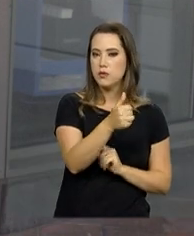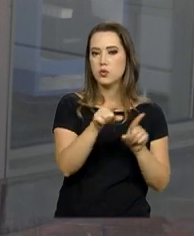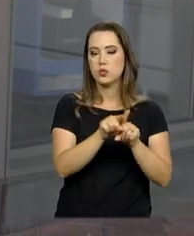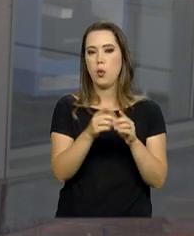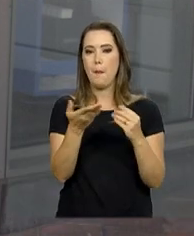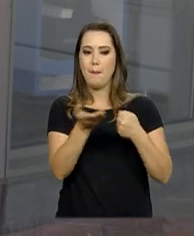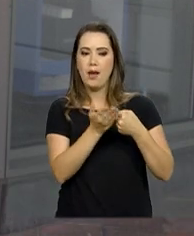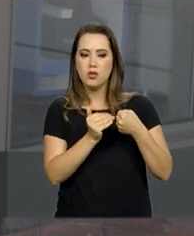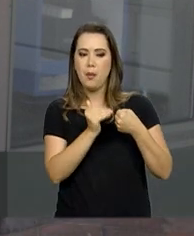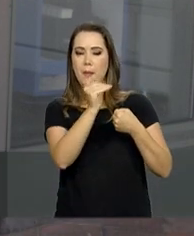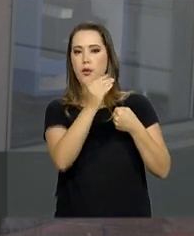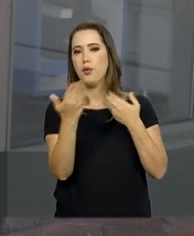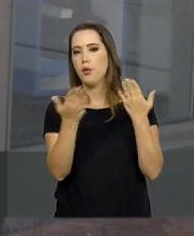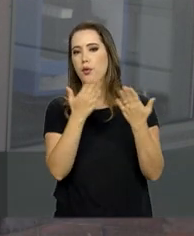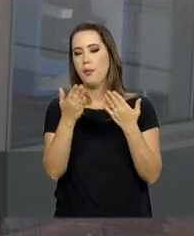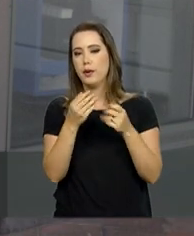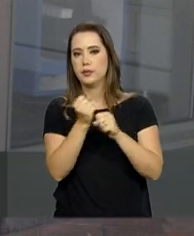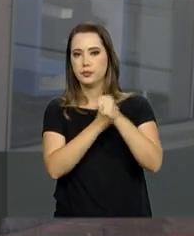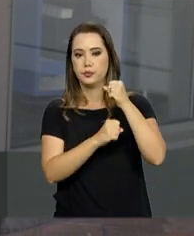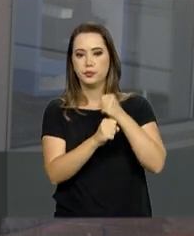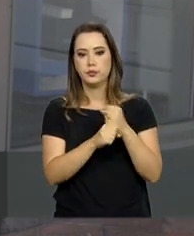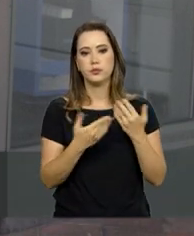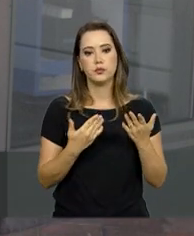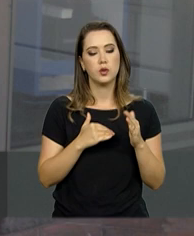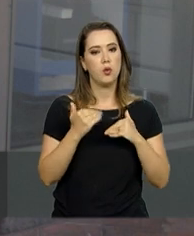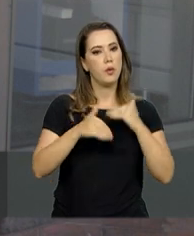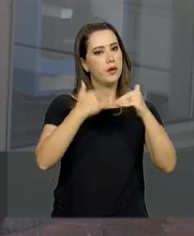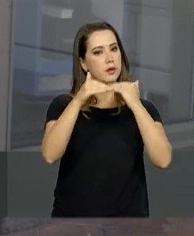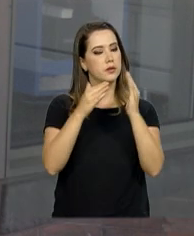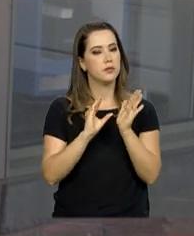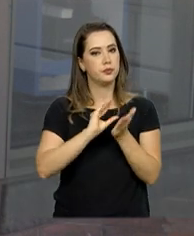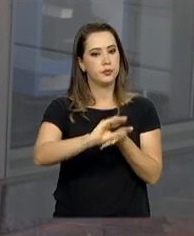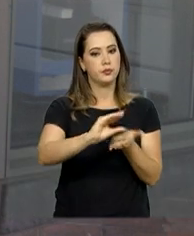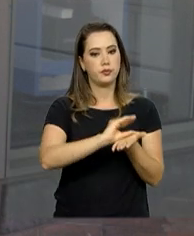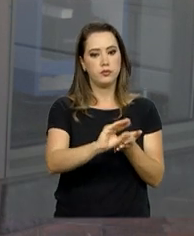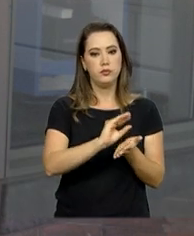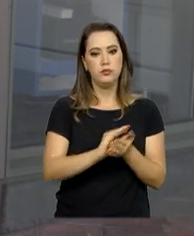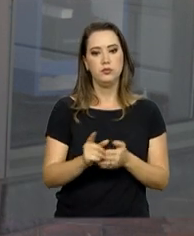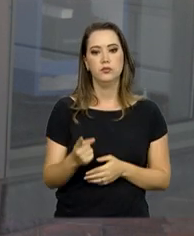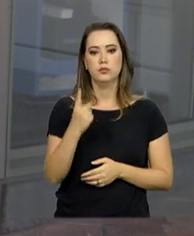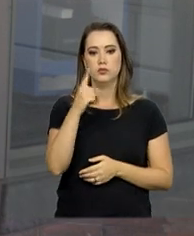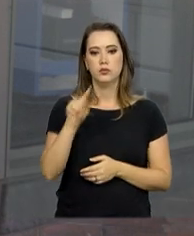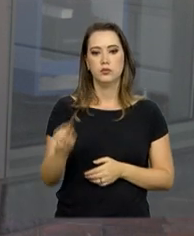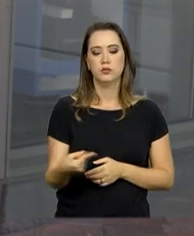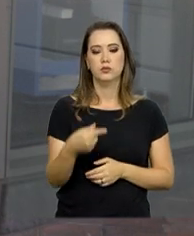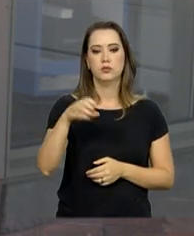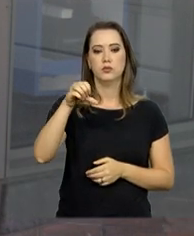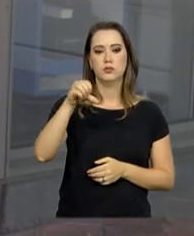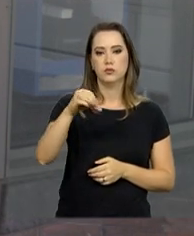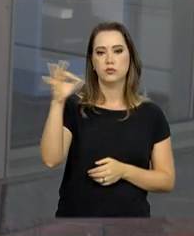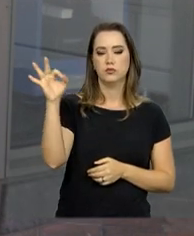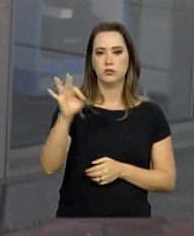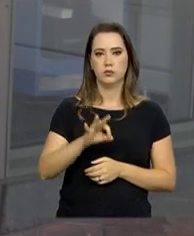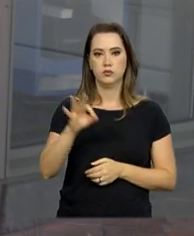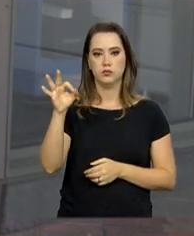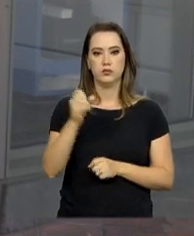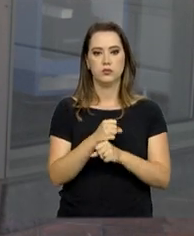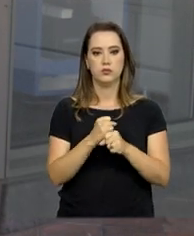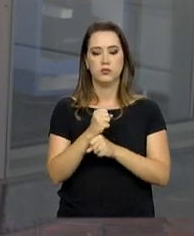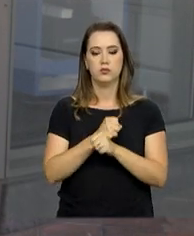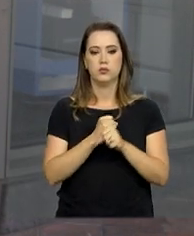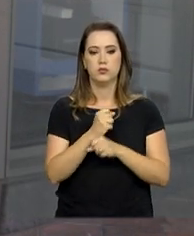investido no ano de 2017. O crescimento do investimento seria de 1,9% ao ano.